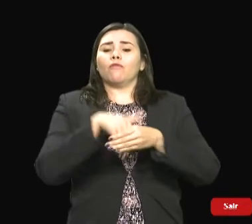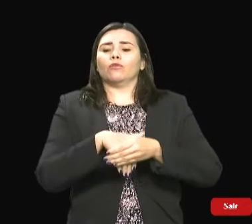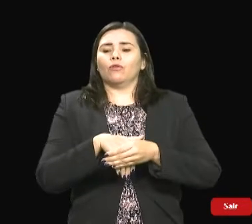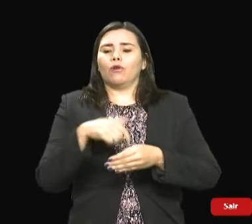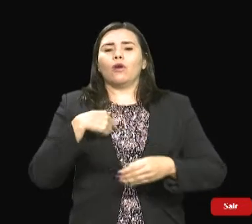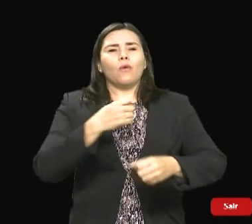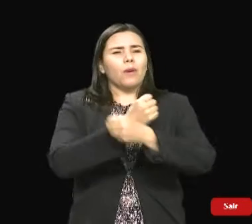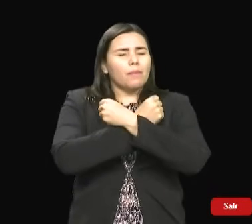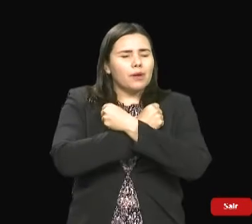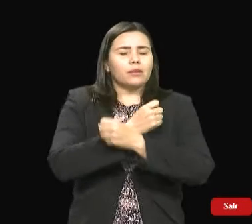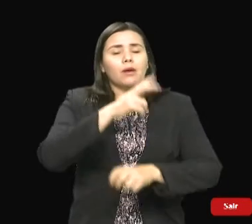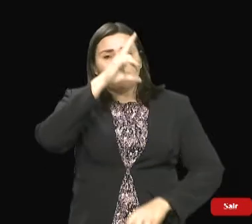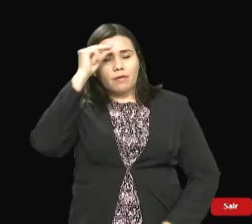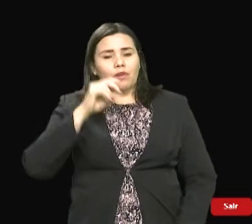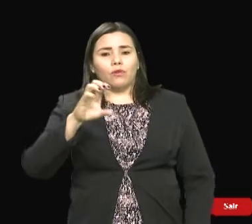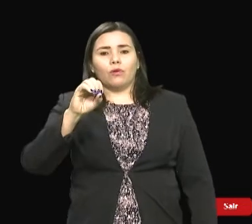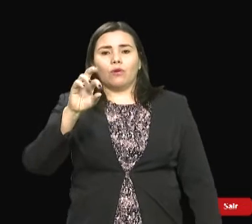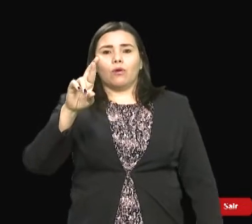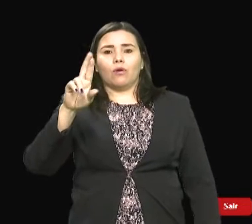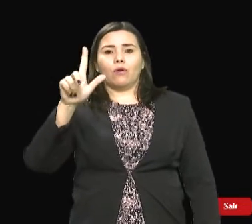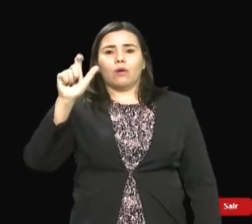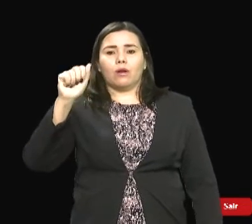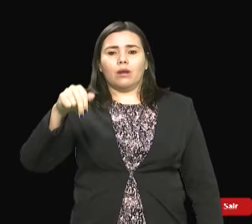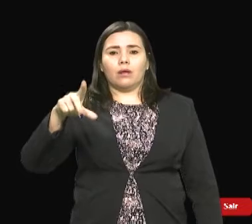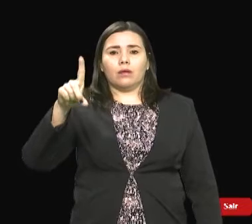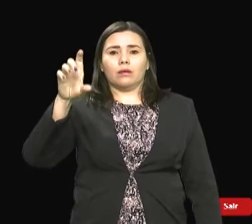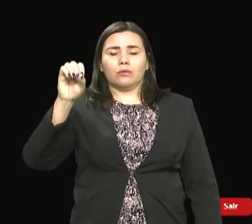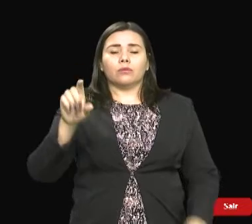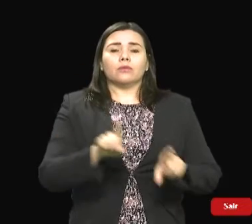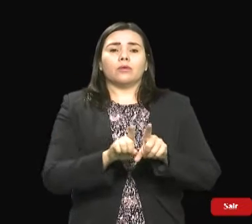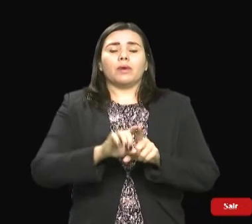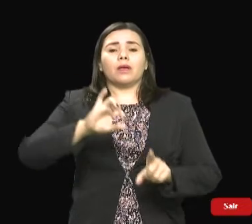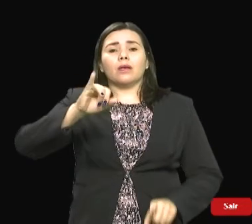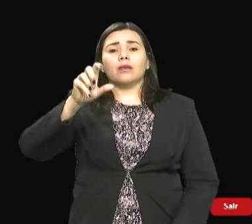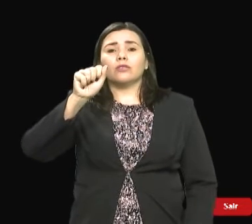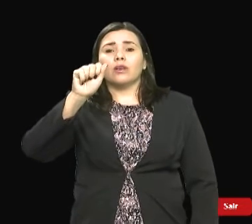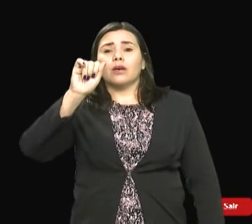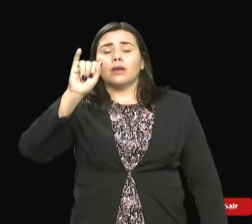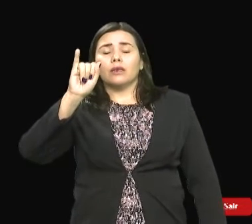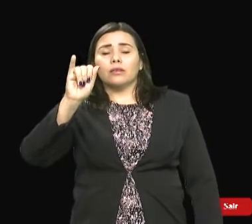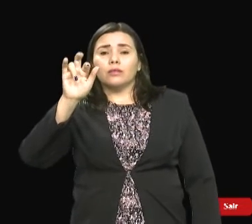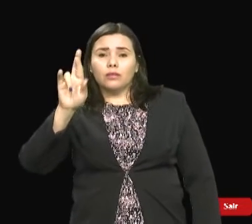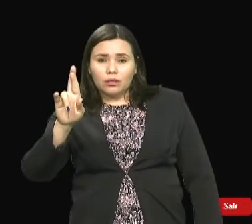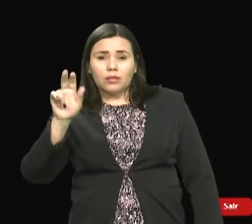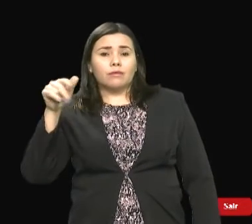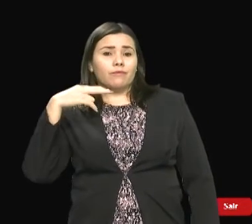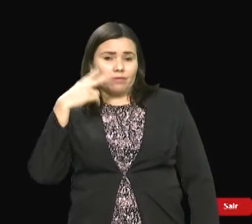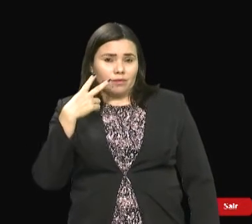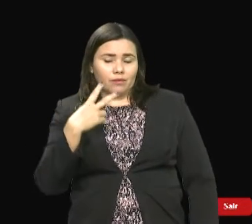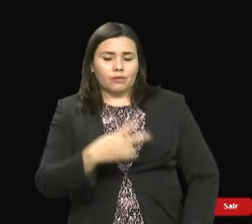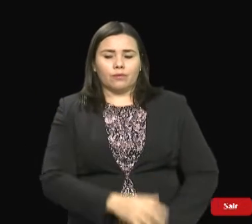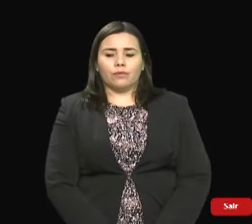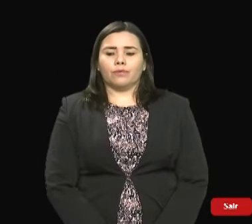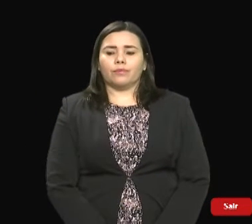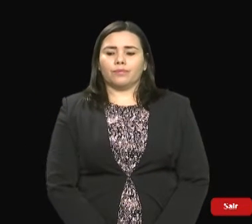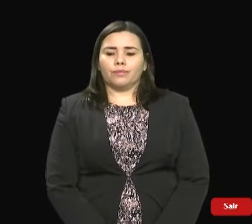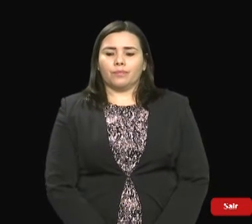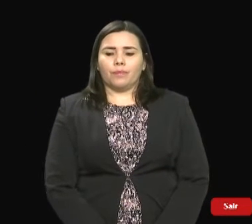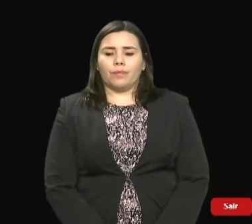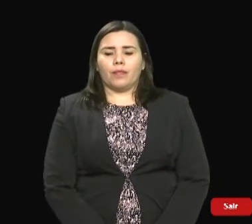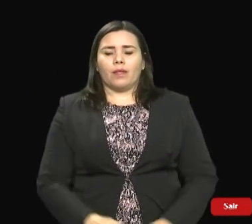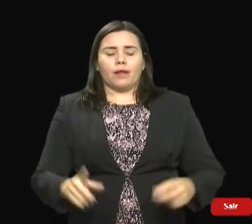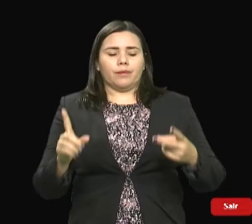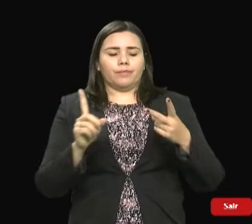prefeito Orlando, ao presidente da Câmara, o Jair, ao doutor Nilo, que é um grande amigo dentro do município. Segundo ponto,